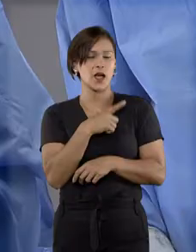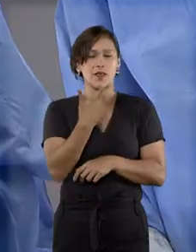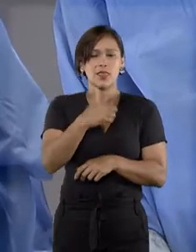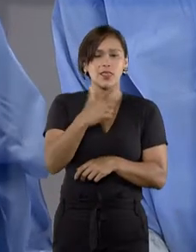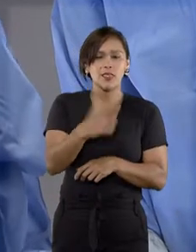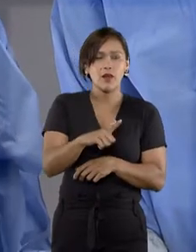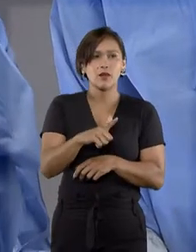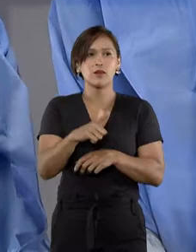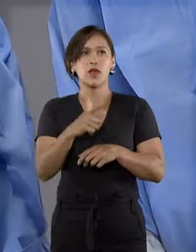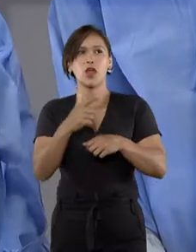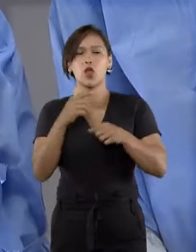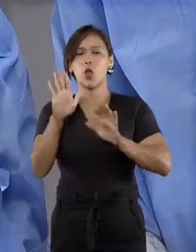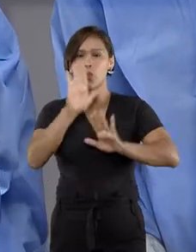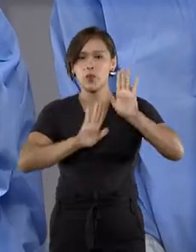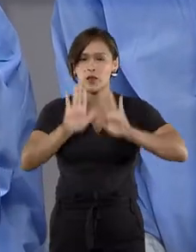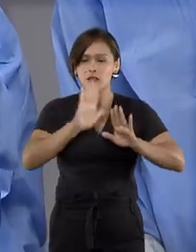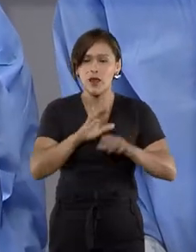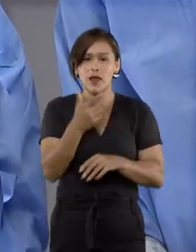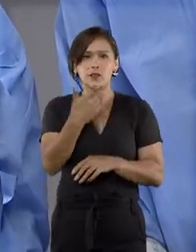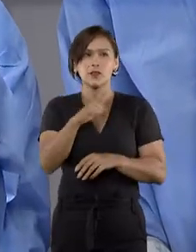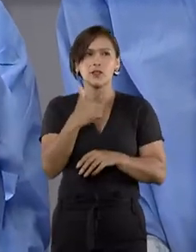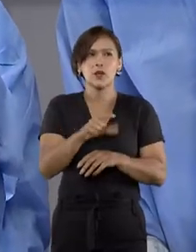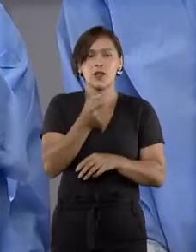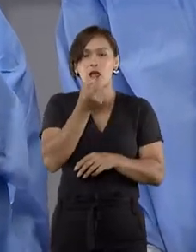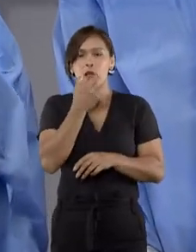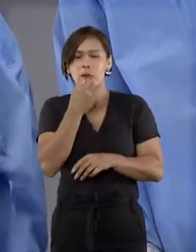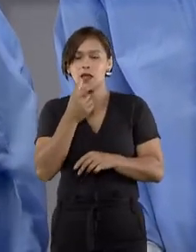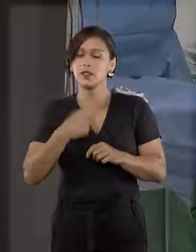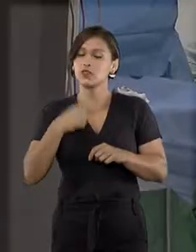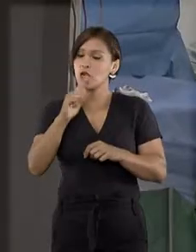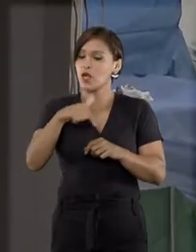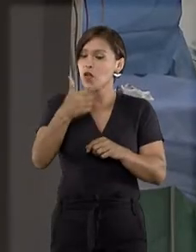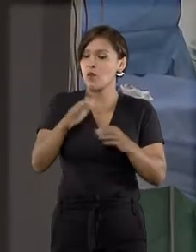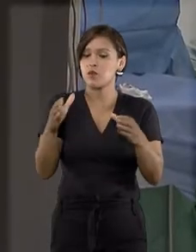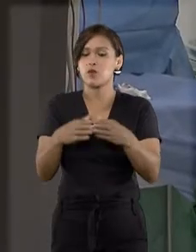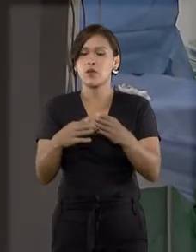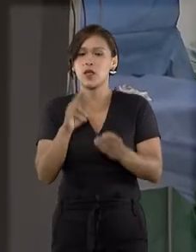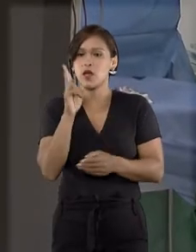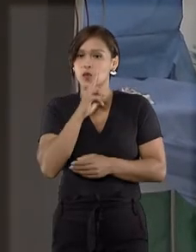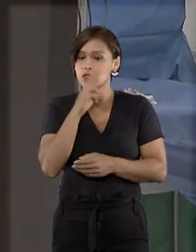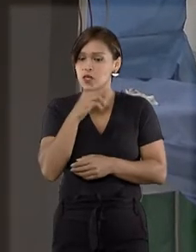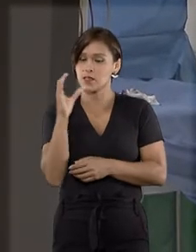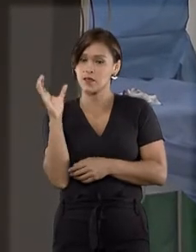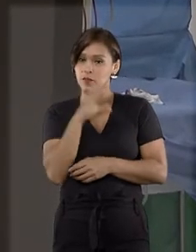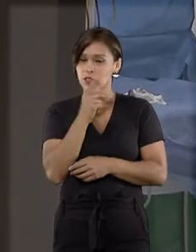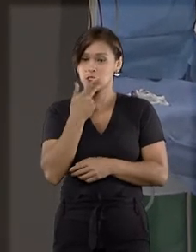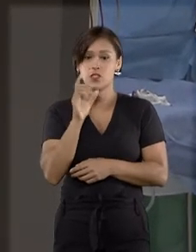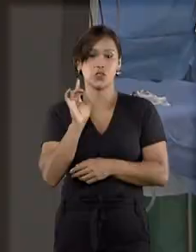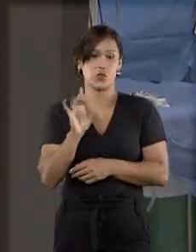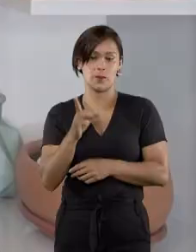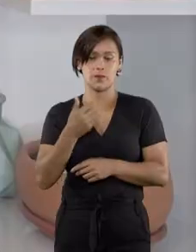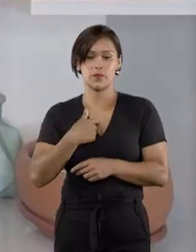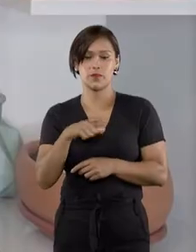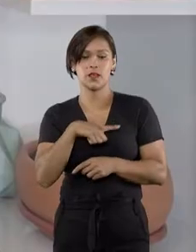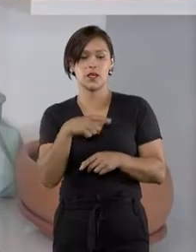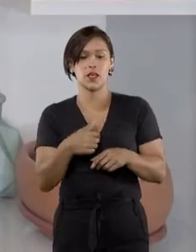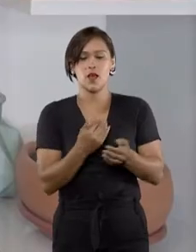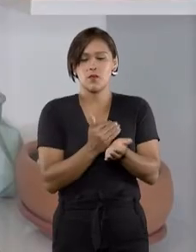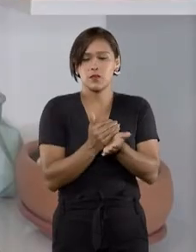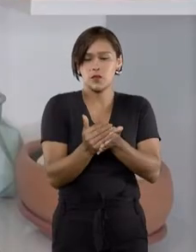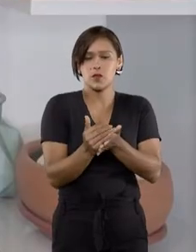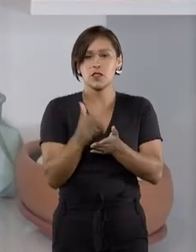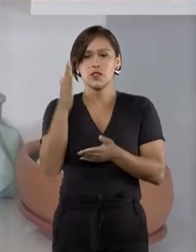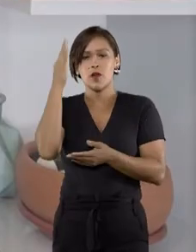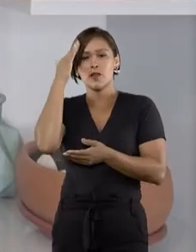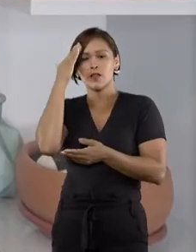inexistência ou insuficiência de estabelecimento credenciado no local e urgência ou emergência de procedimento. No caso que